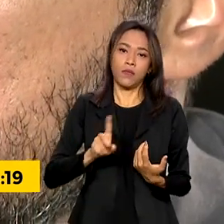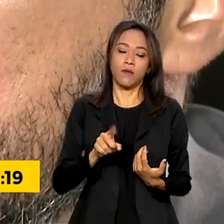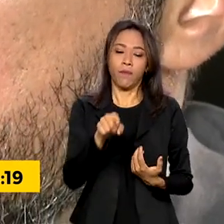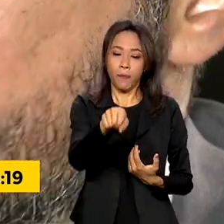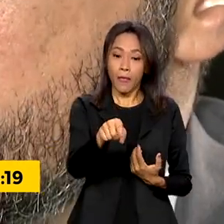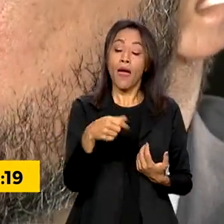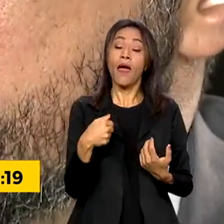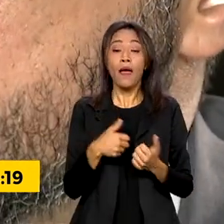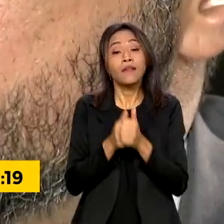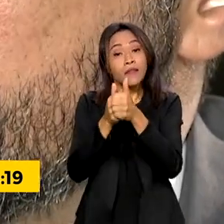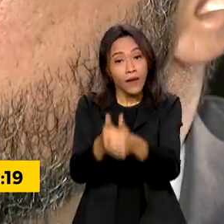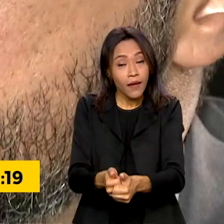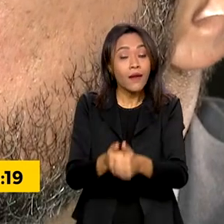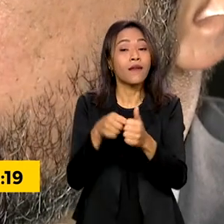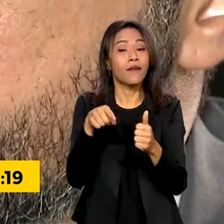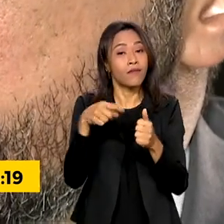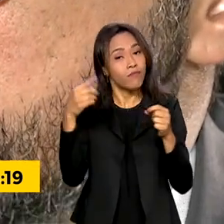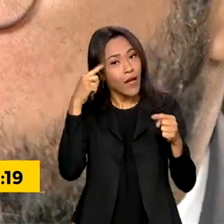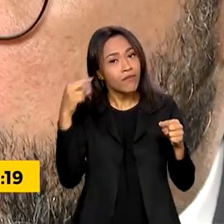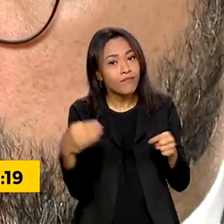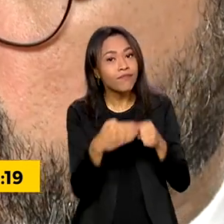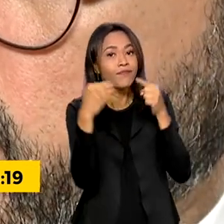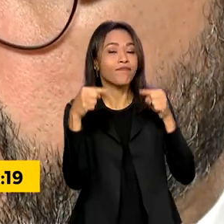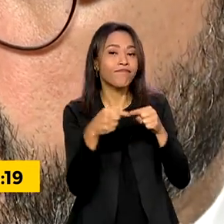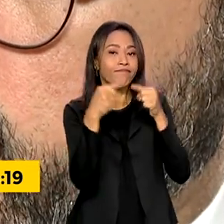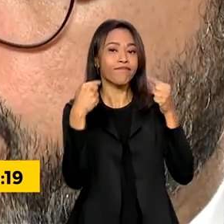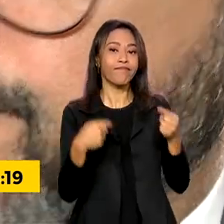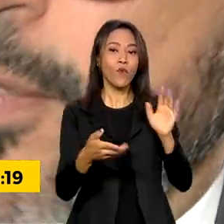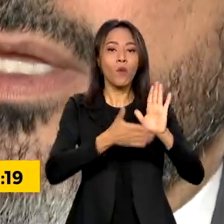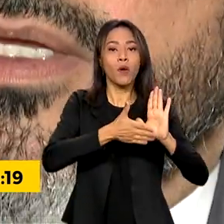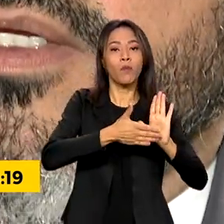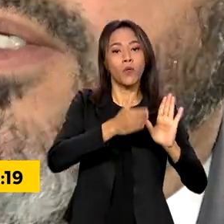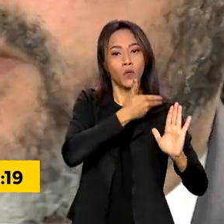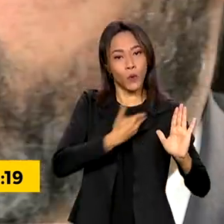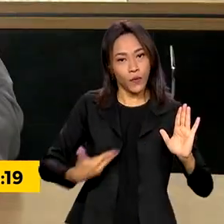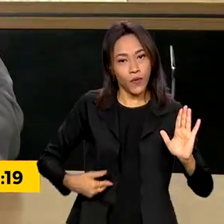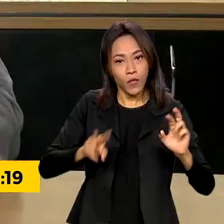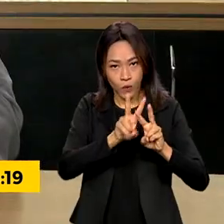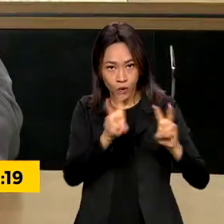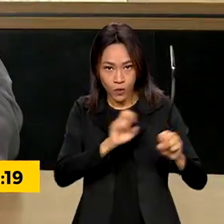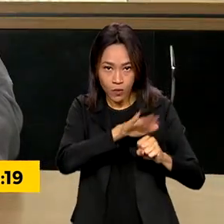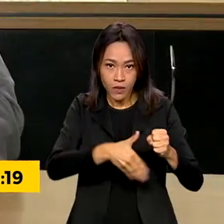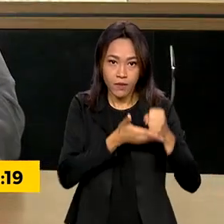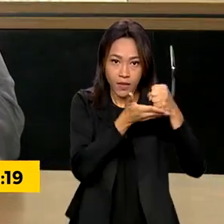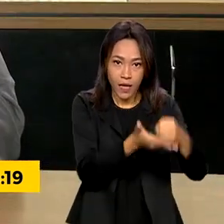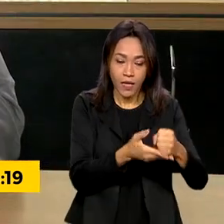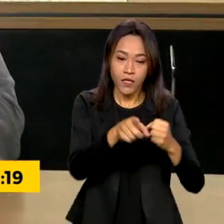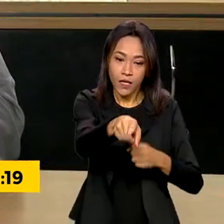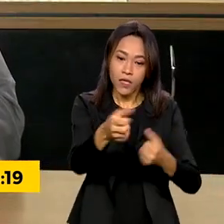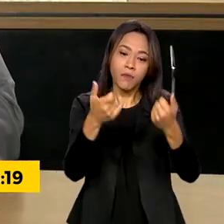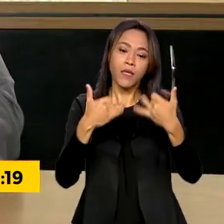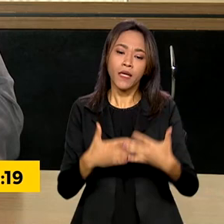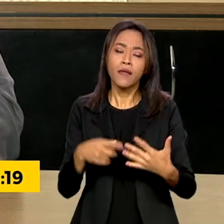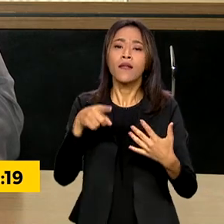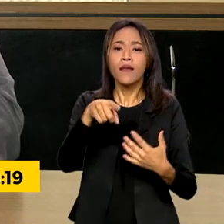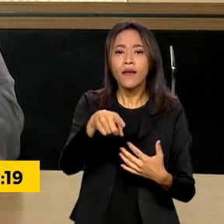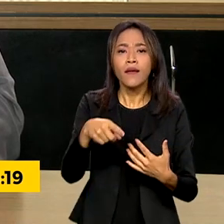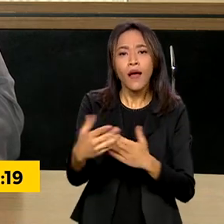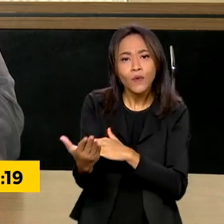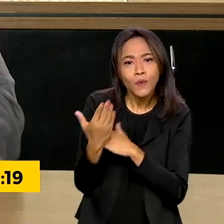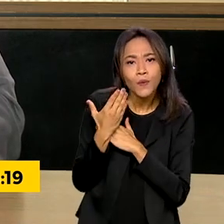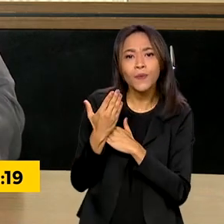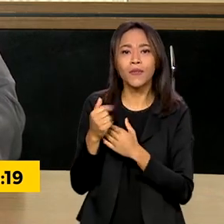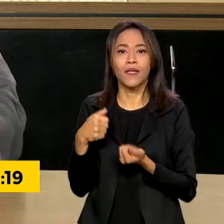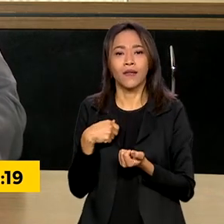pauta do governo federal de descarbonização e sustentabilidade. São equipamentos de micromobilidade, são equipamentos